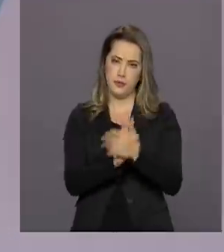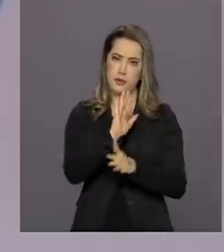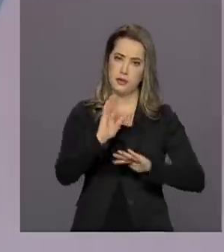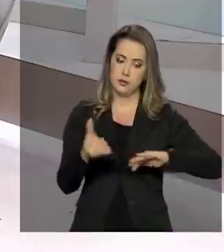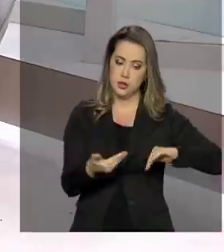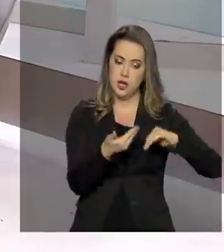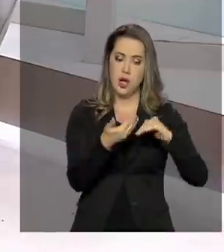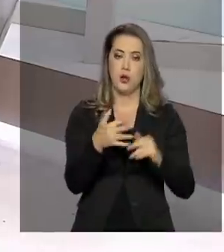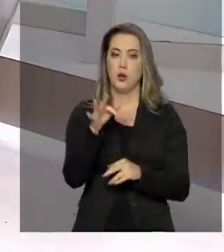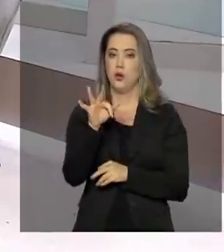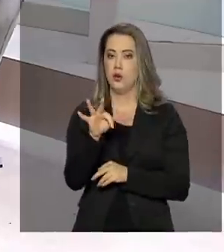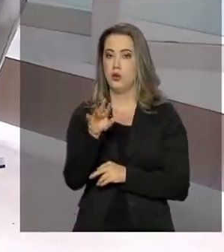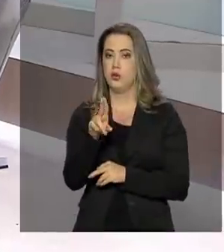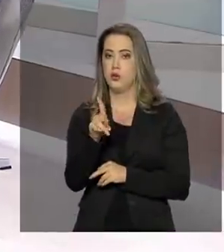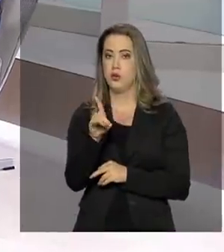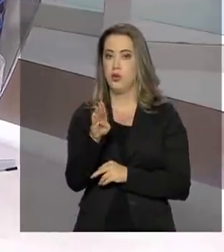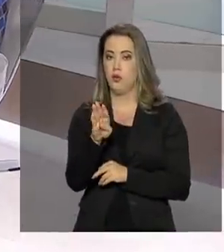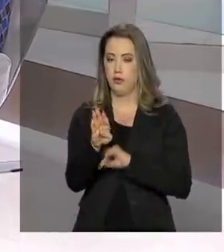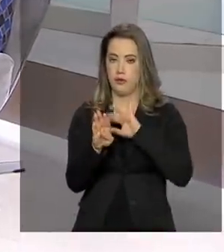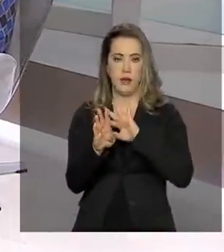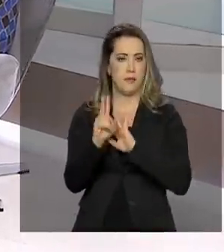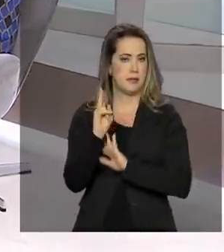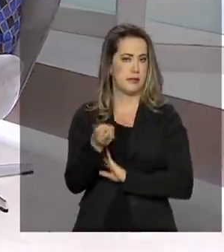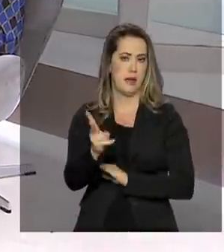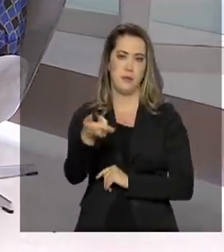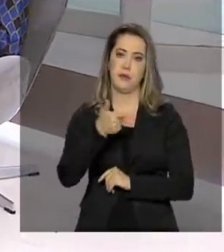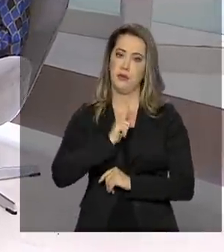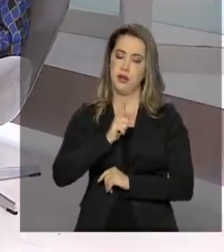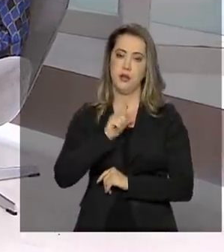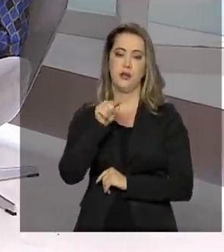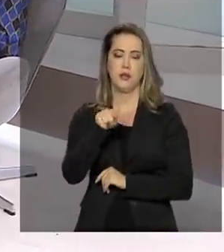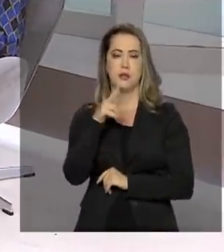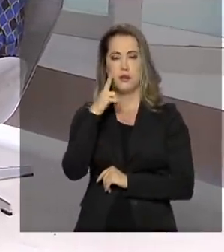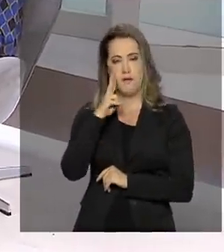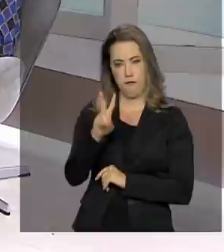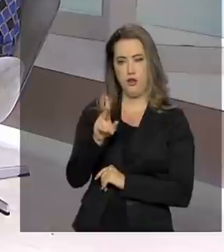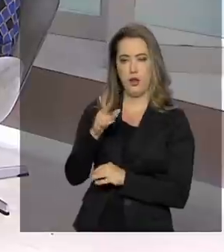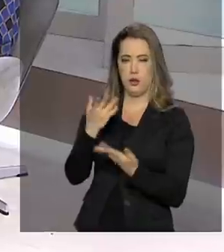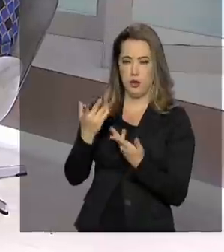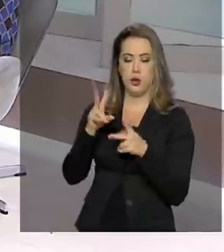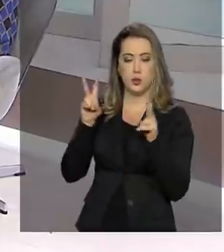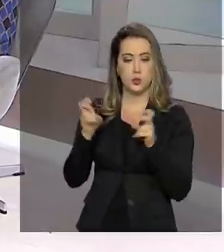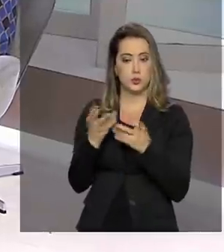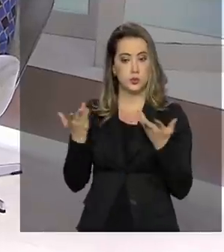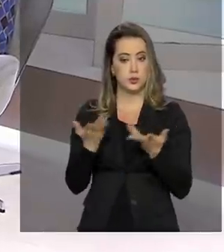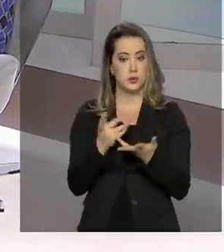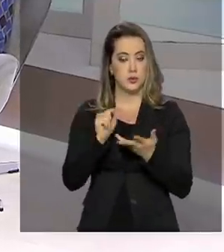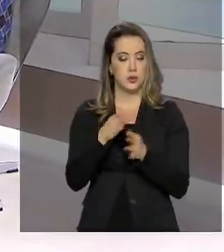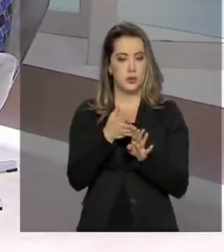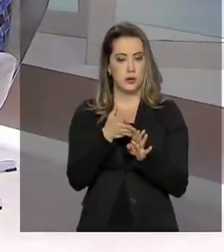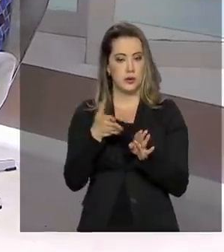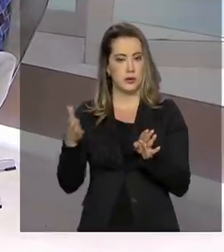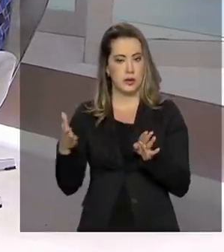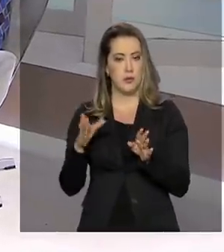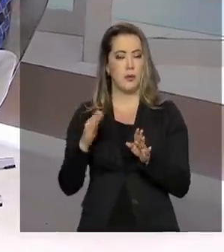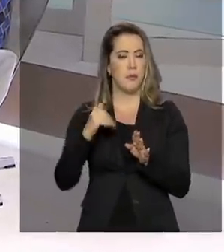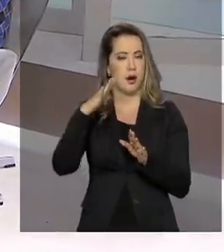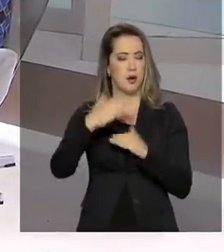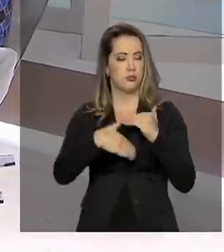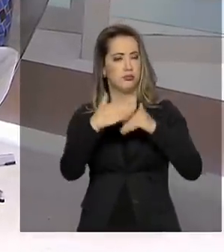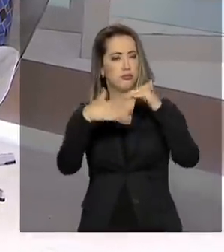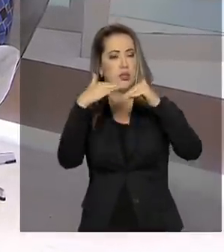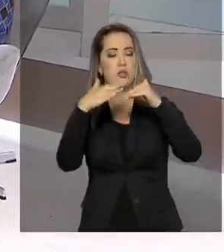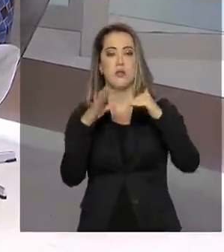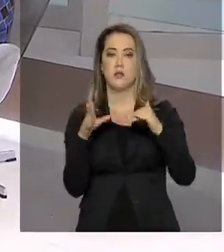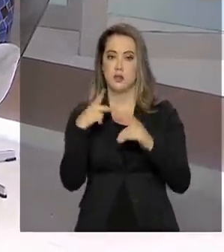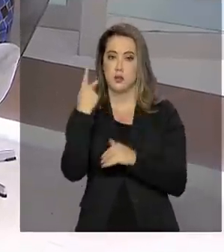Fundeb permanente. A senhora considera que, com isso, teremos um período maior de construção de